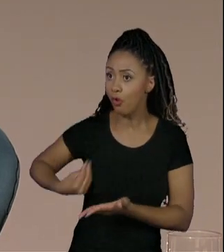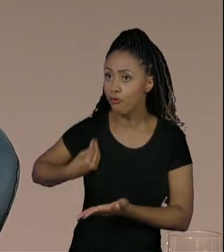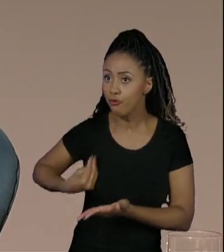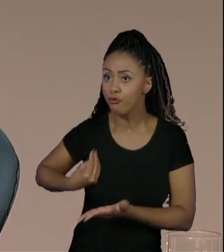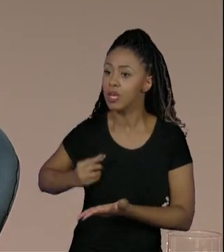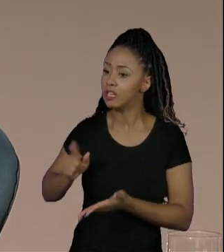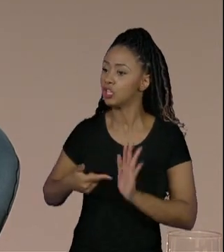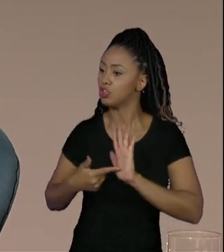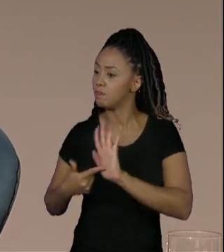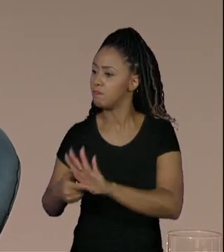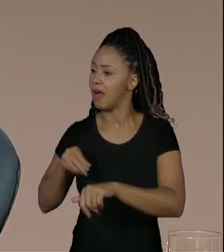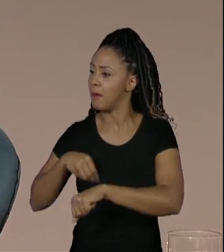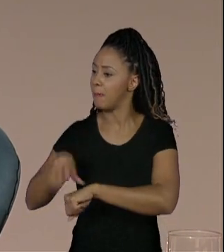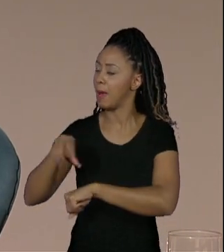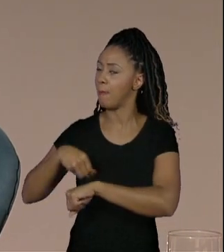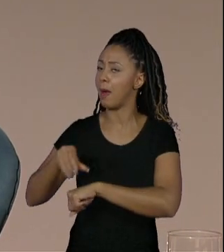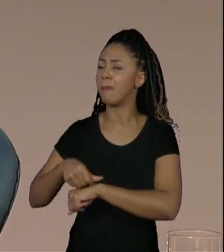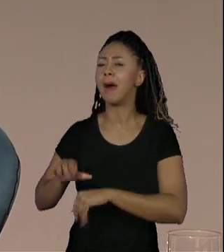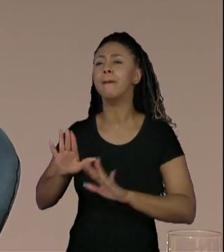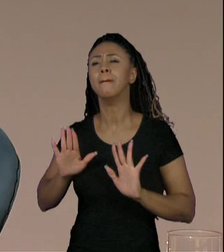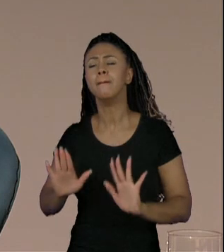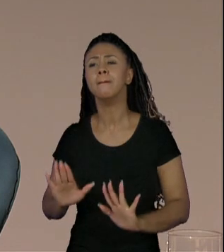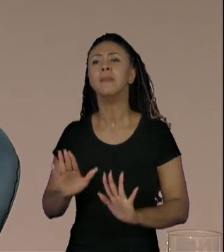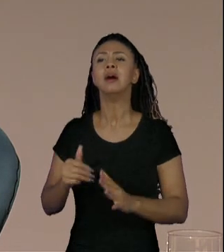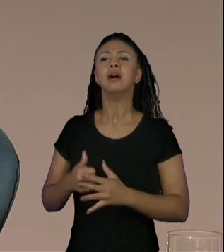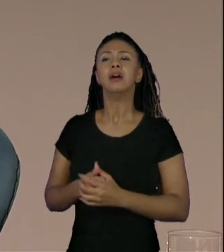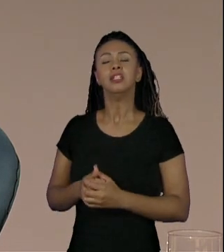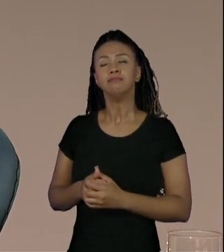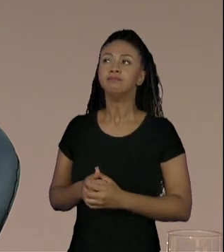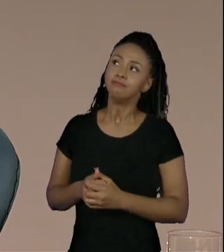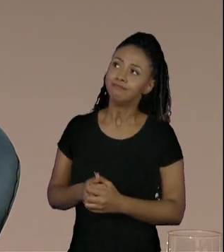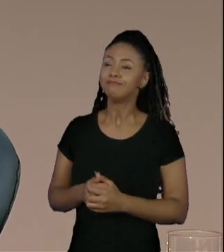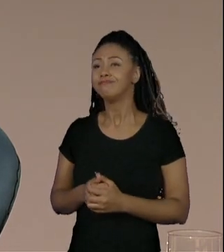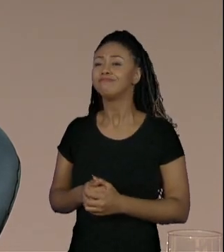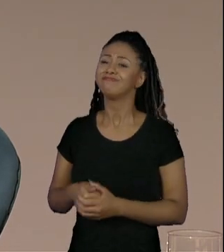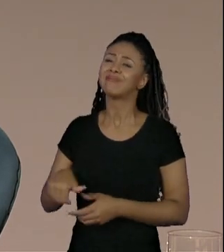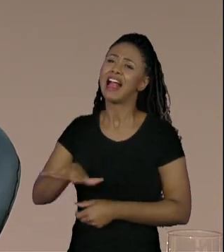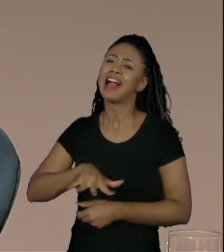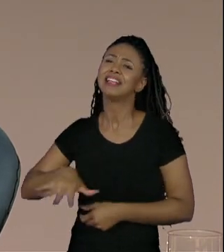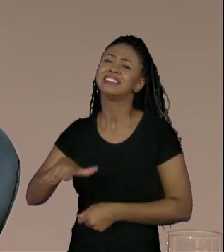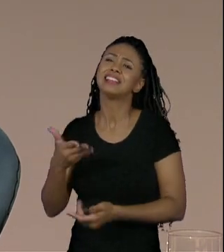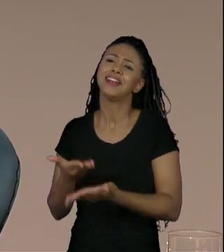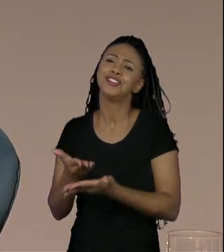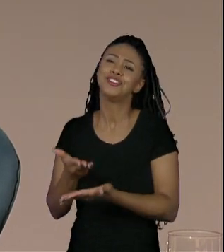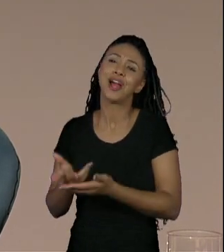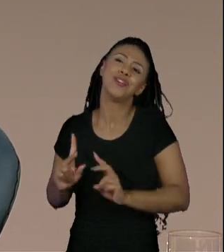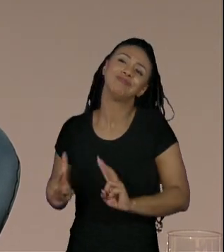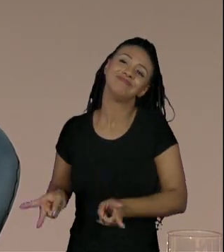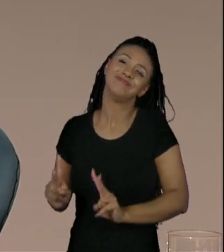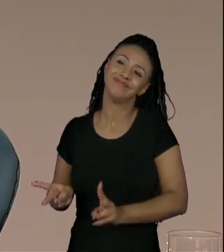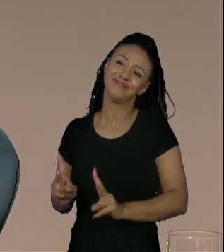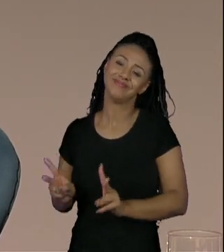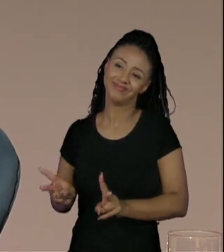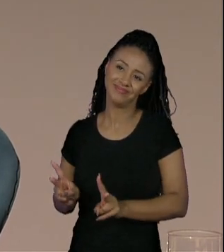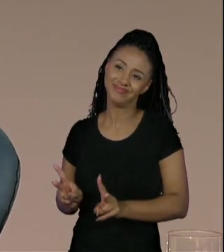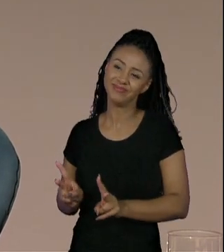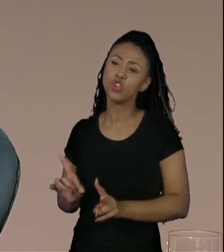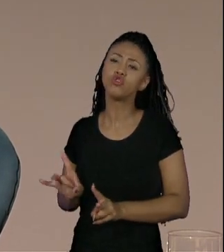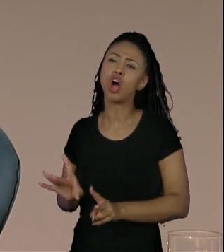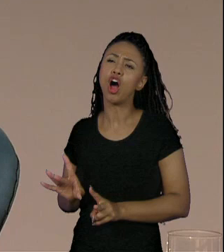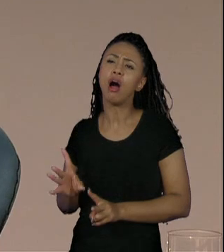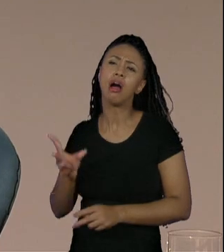resolver problemas, ainda é uma situação em contexto de sala de aula. Vamos dizer assim, uma situação de simulação.